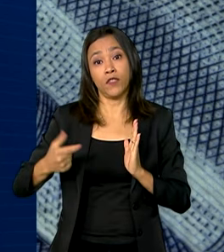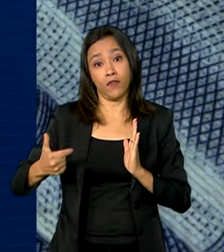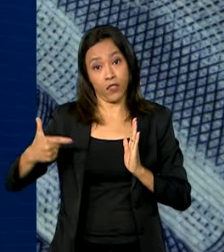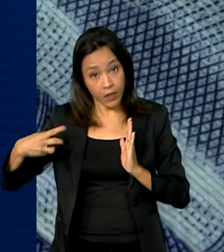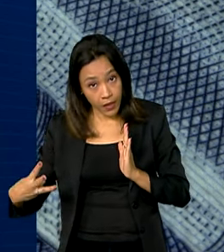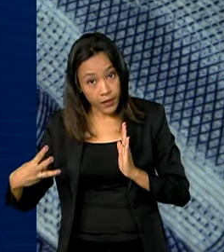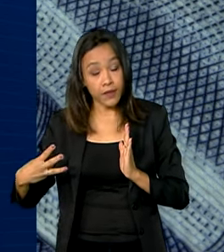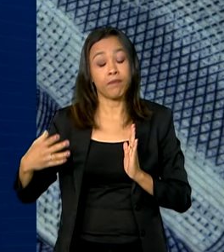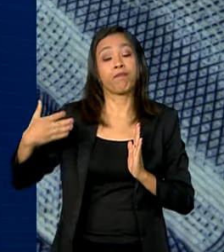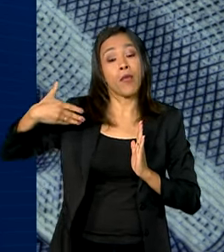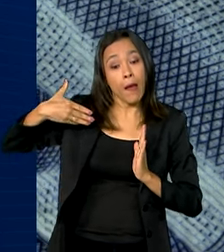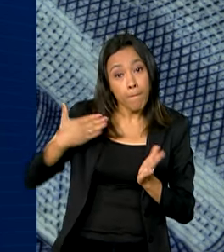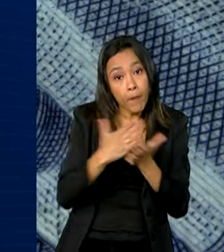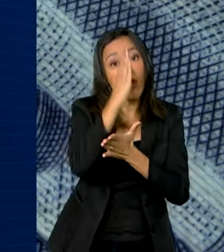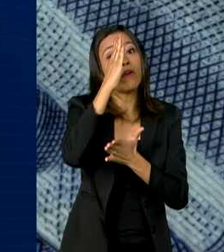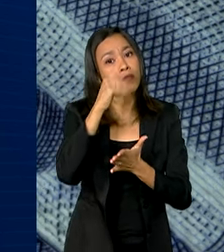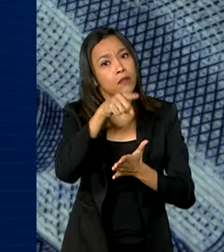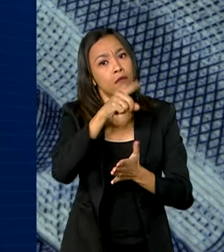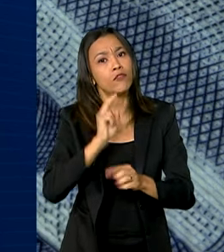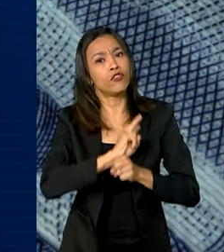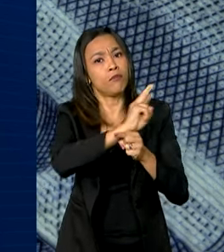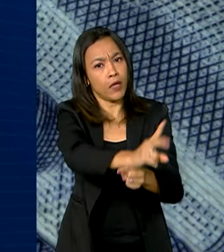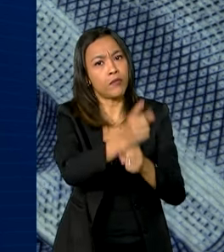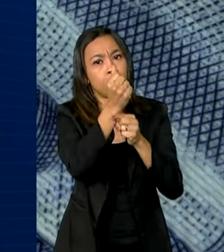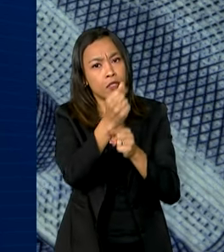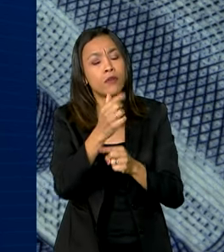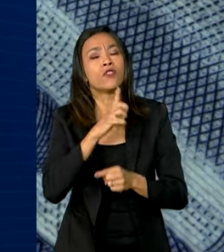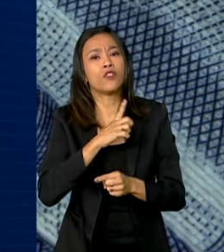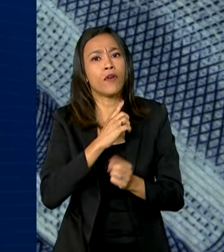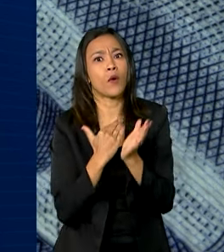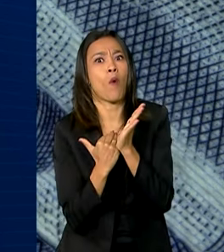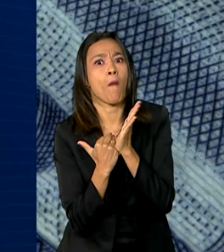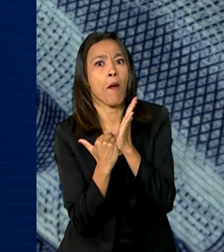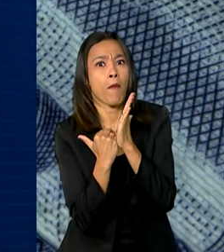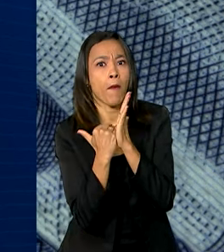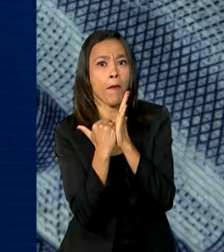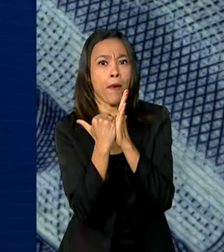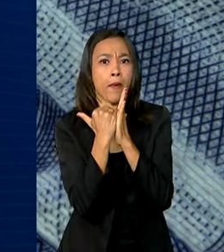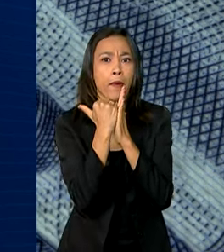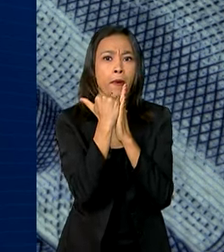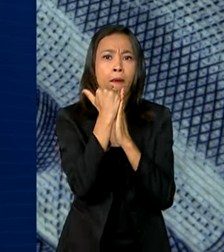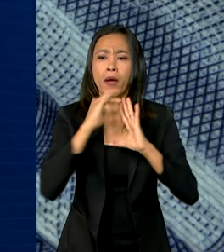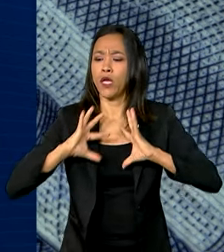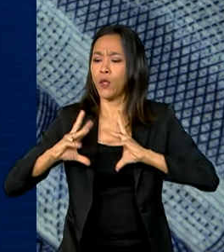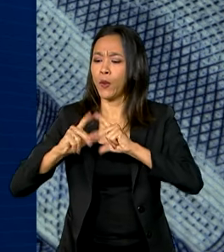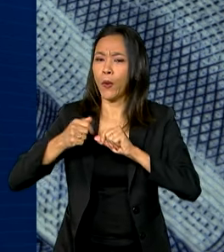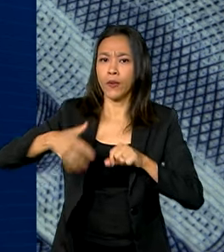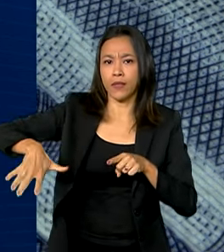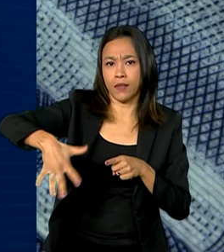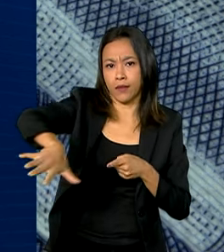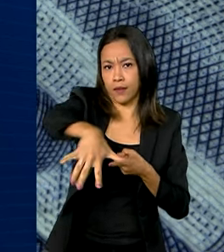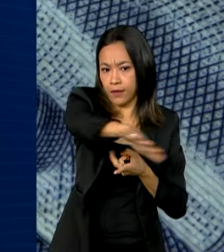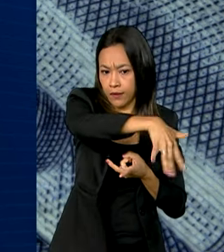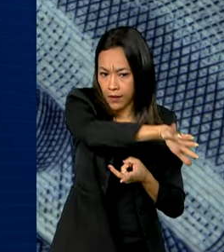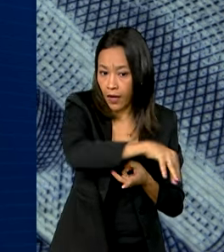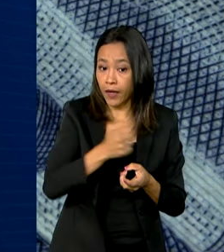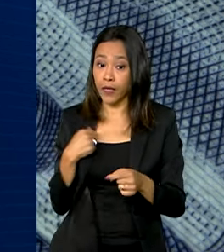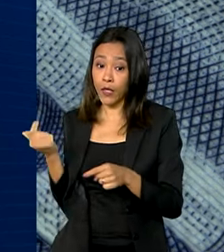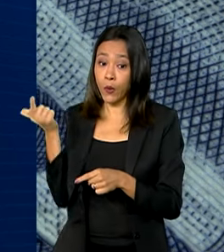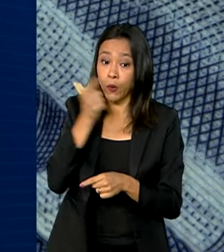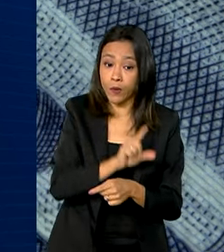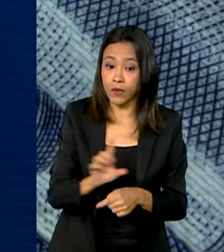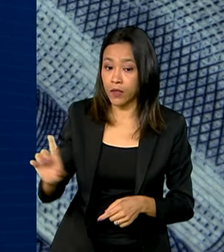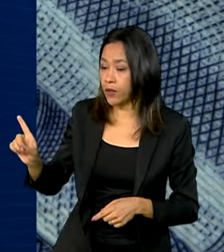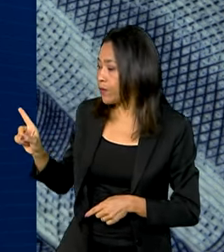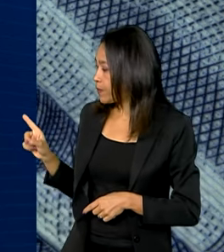As aprovações de crédito também tiveram crescimento em todos os setores e alcançaram R$